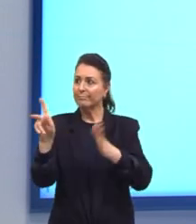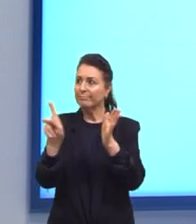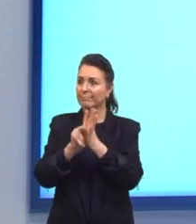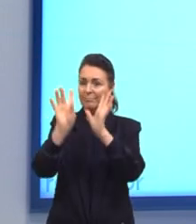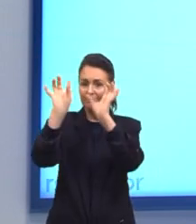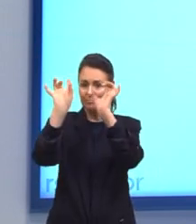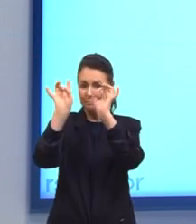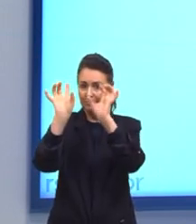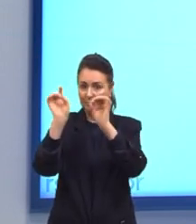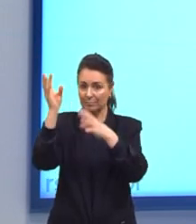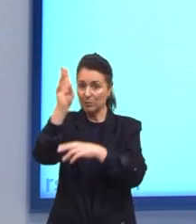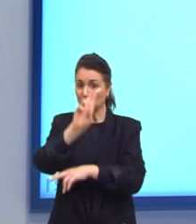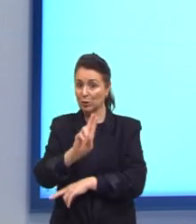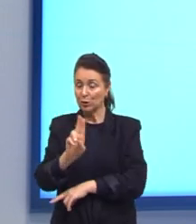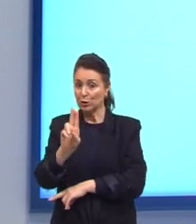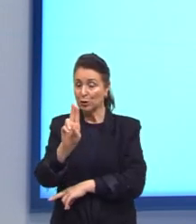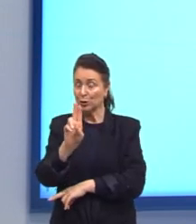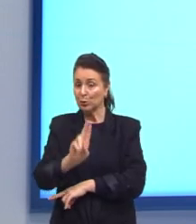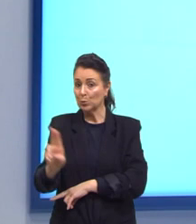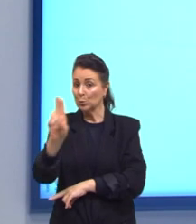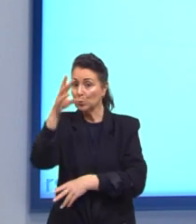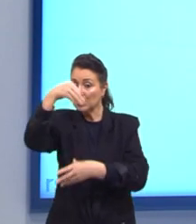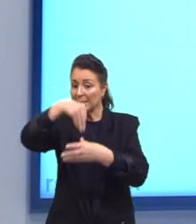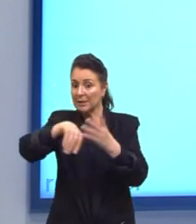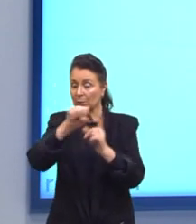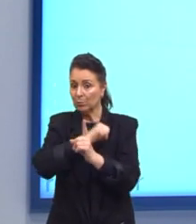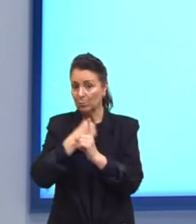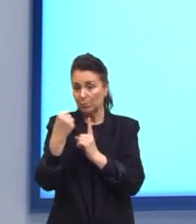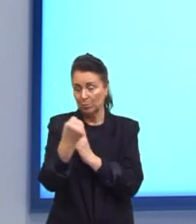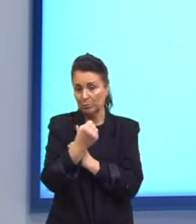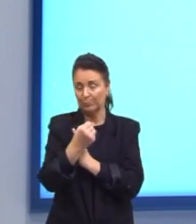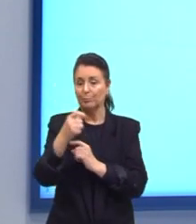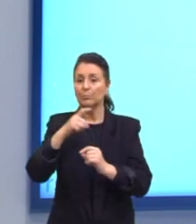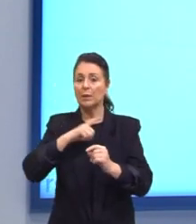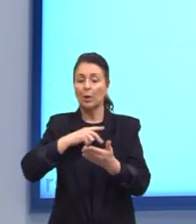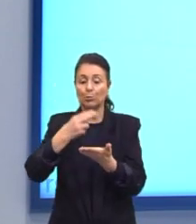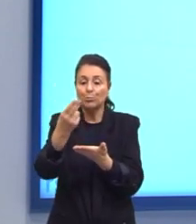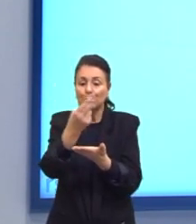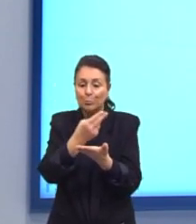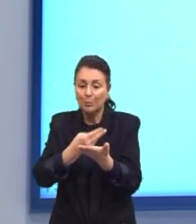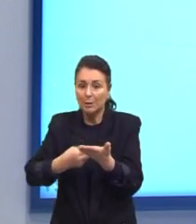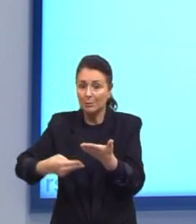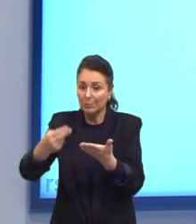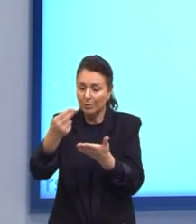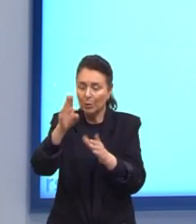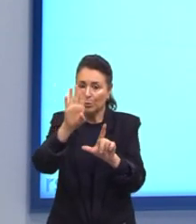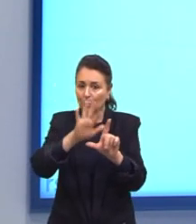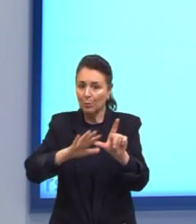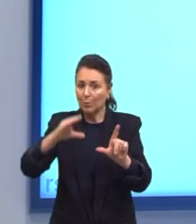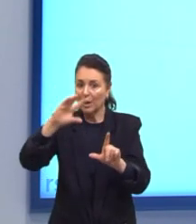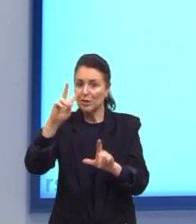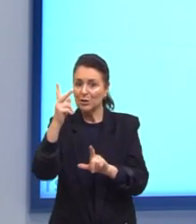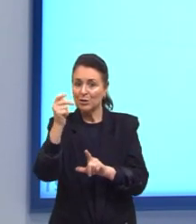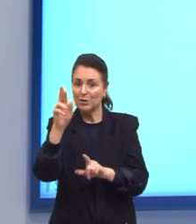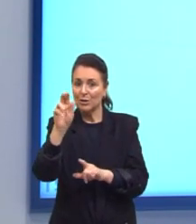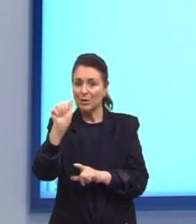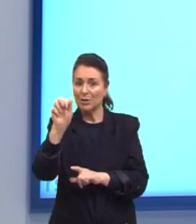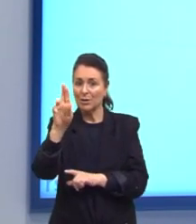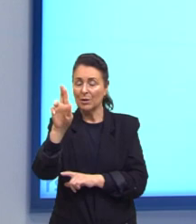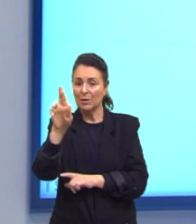uso social E aqui a gente tem uma charge Que tem como título ali Realidade